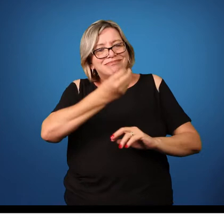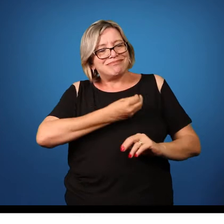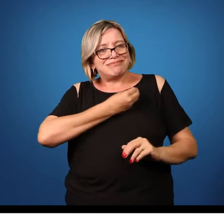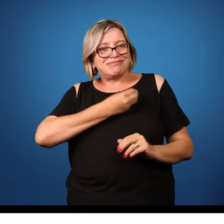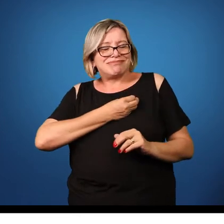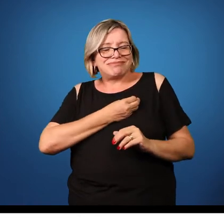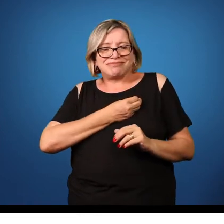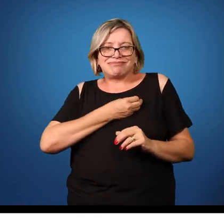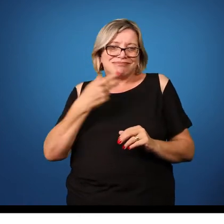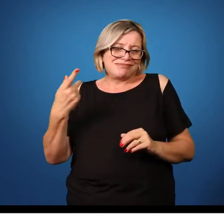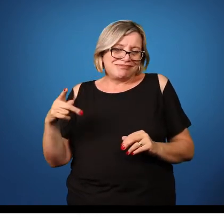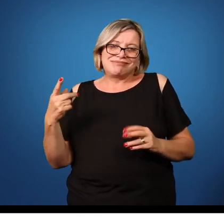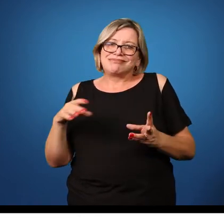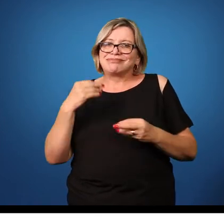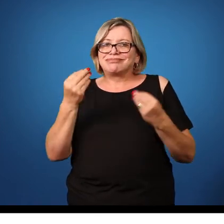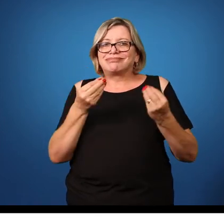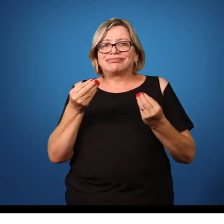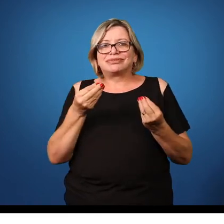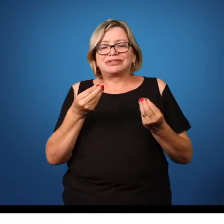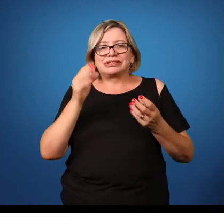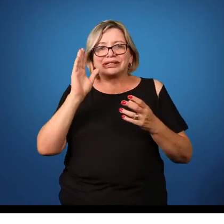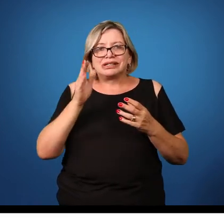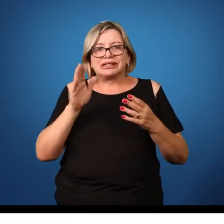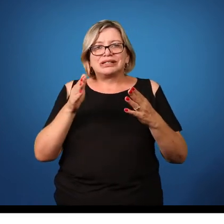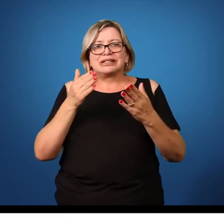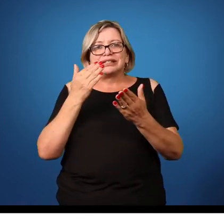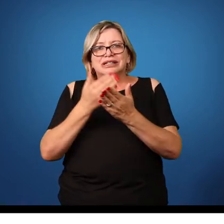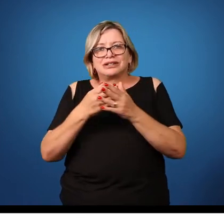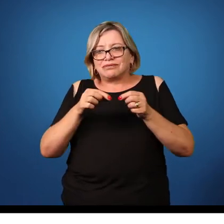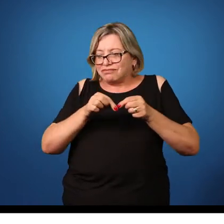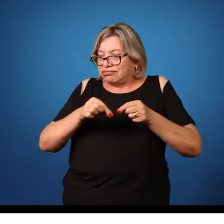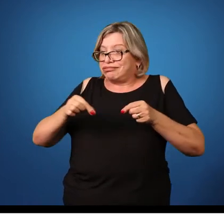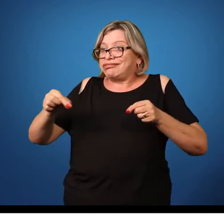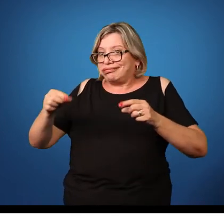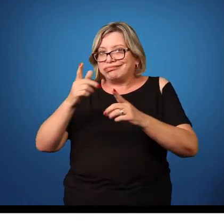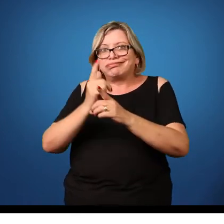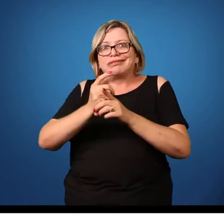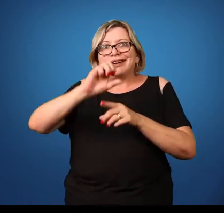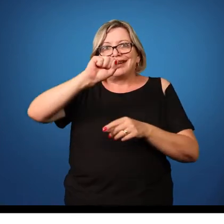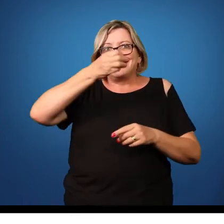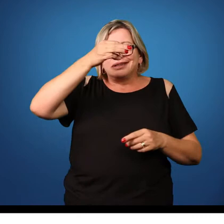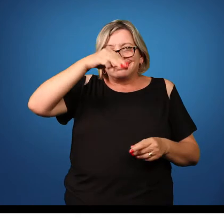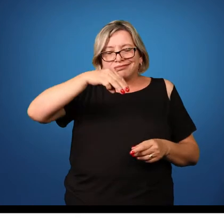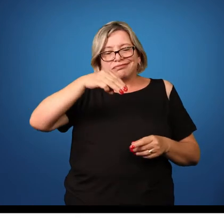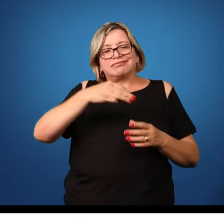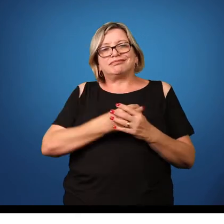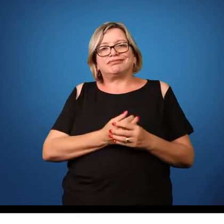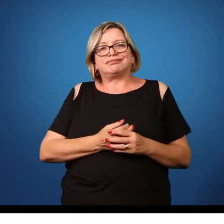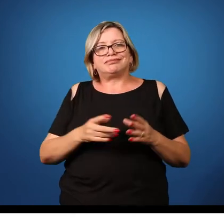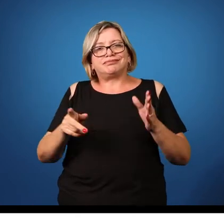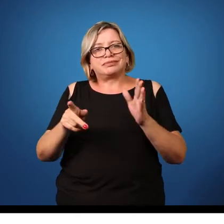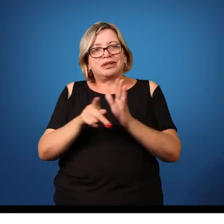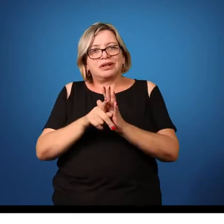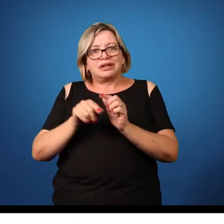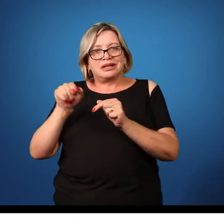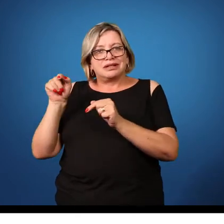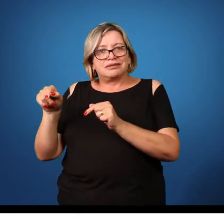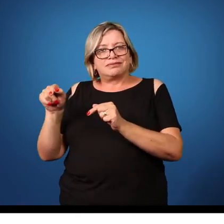organismo, mas é o que já foi medido, o máximo medido, para essa